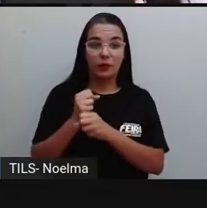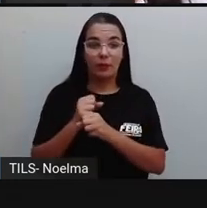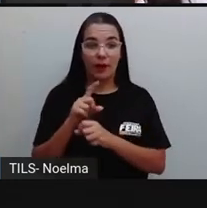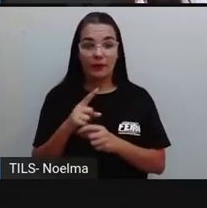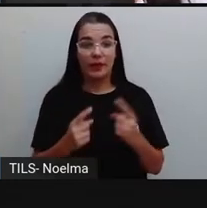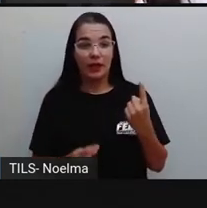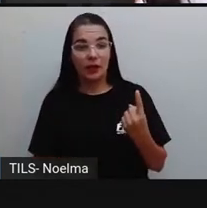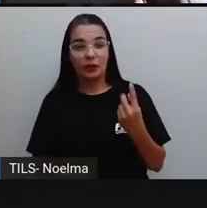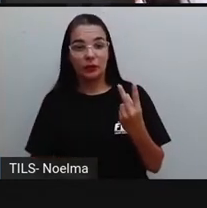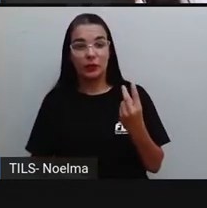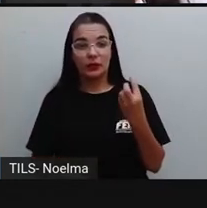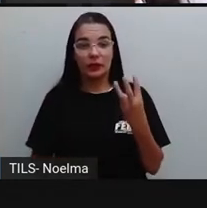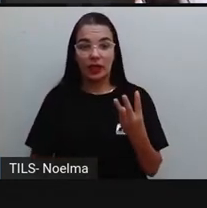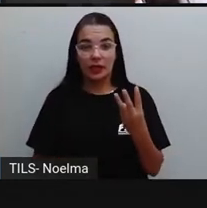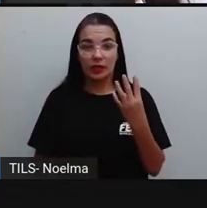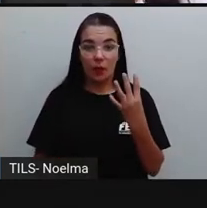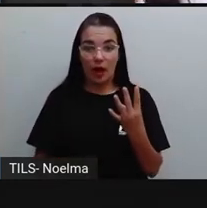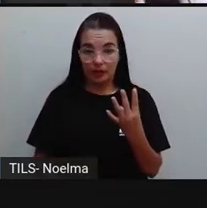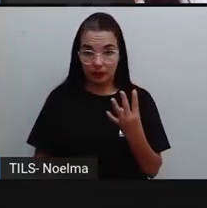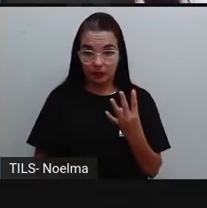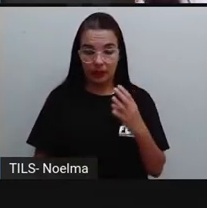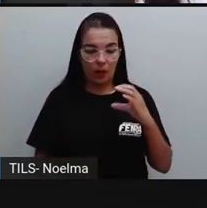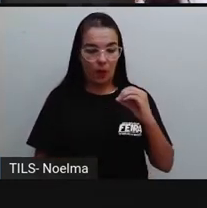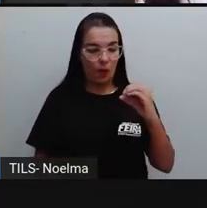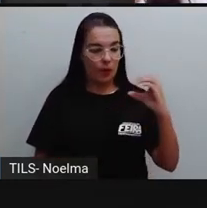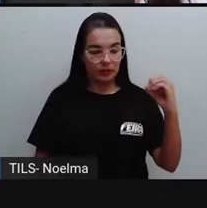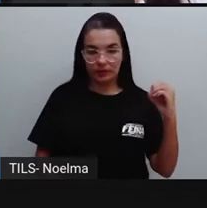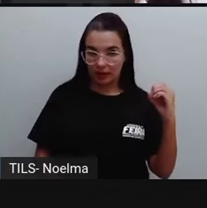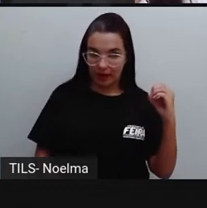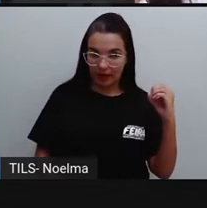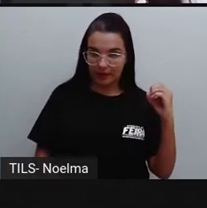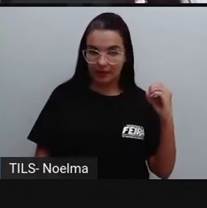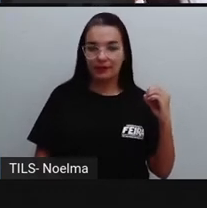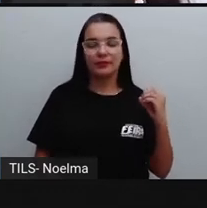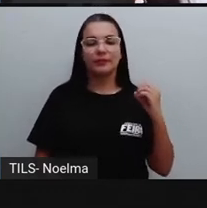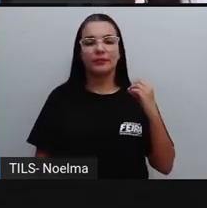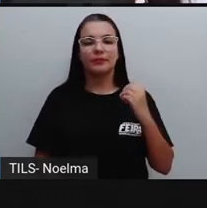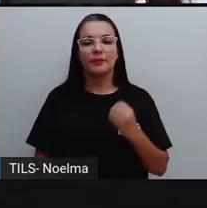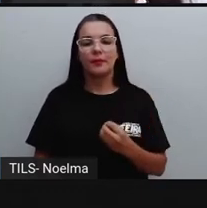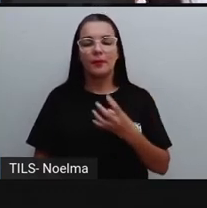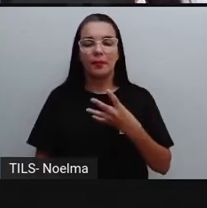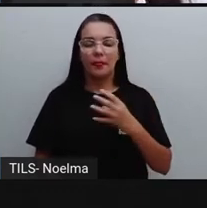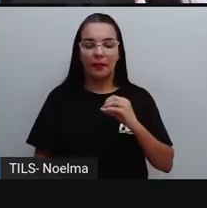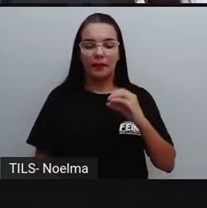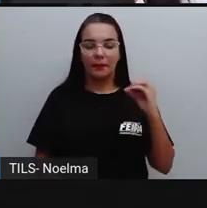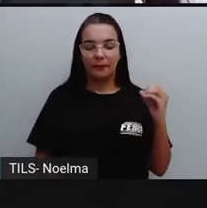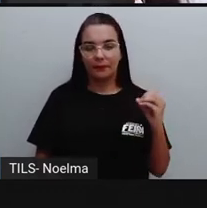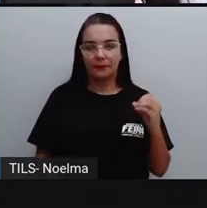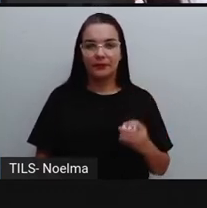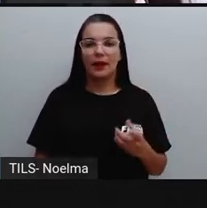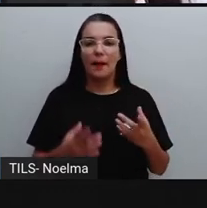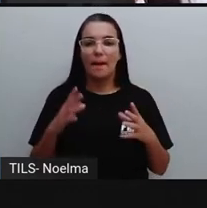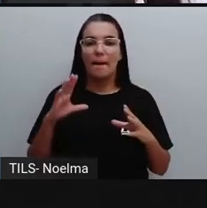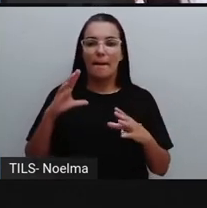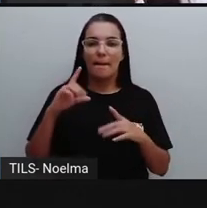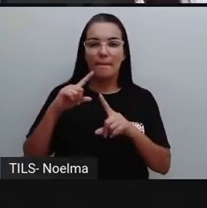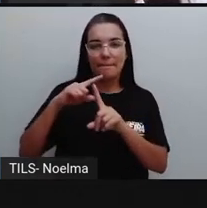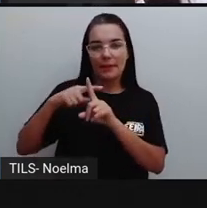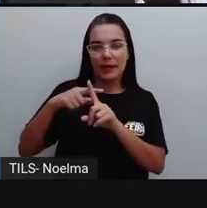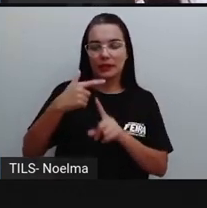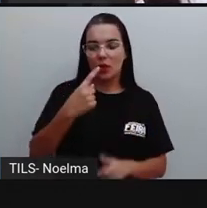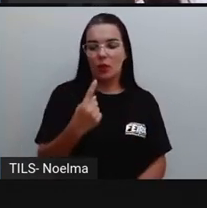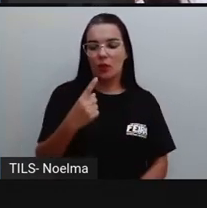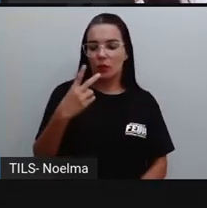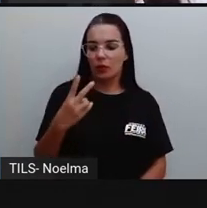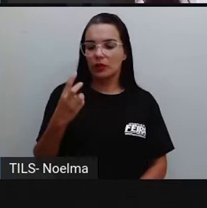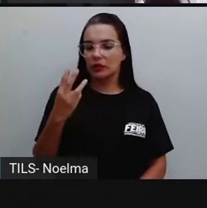nós temos uma, duas, três, quatro centenas. Quatro vezes cem. Quatro cento. Nós temos um,